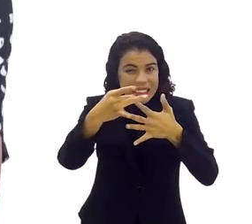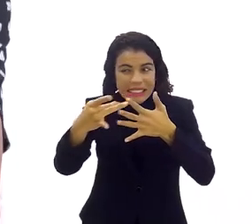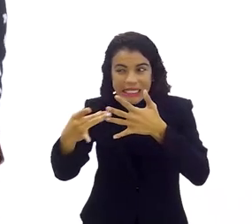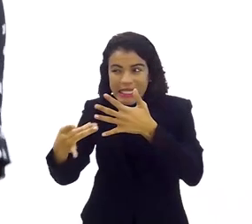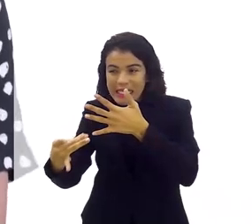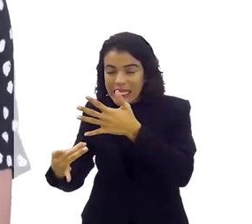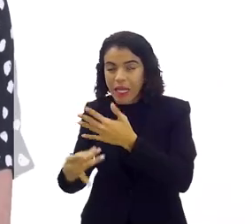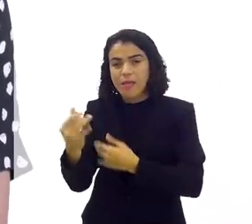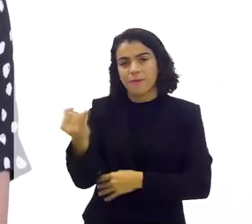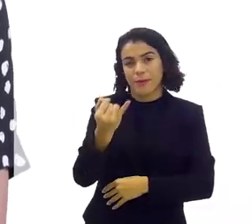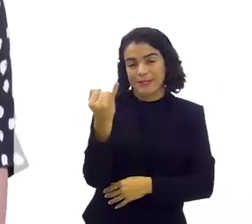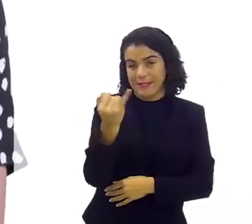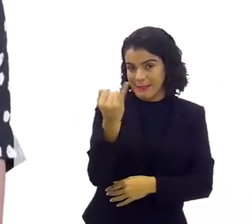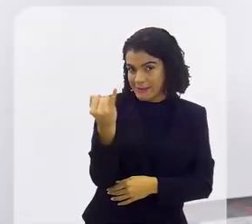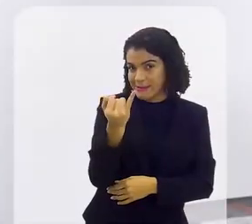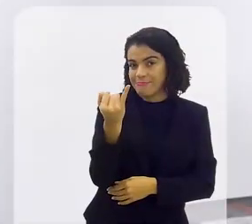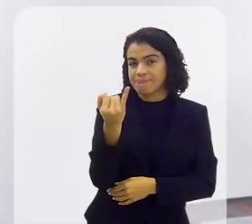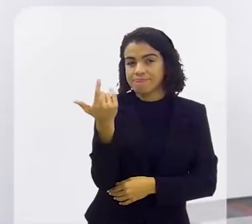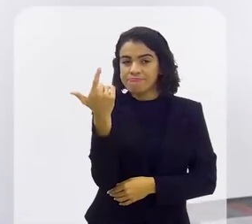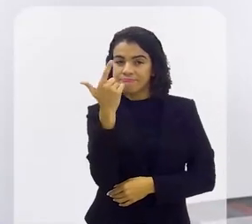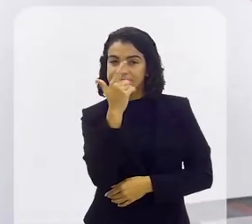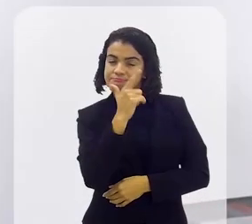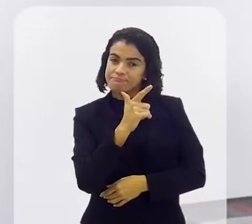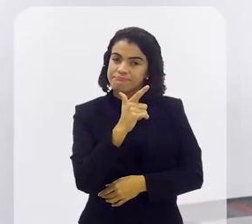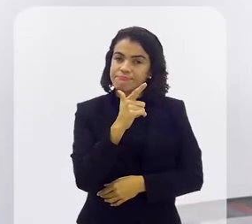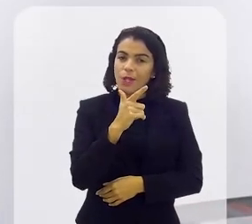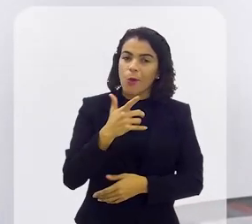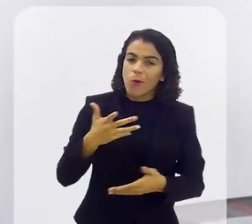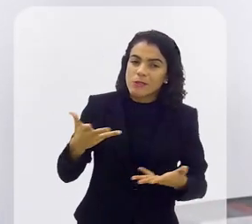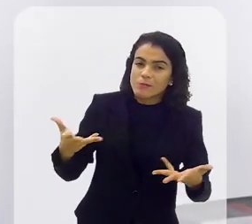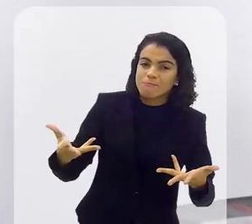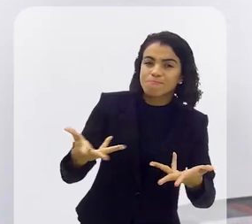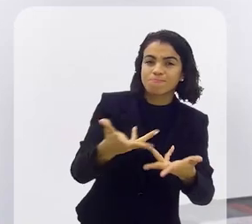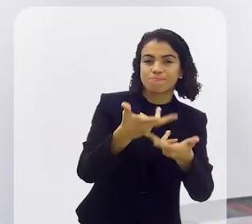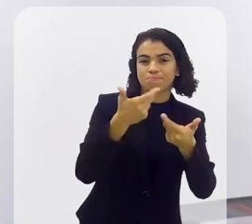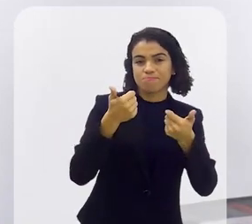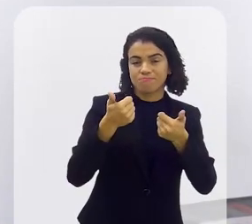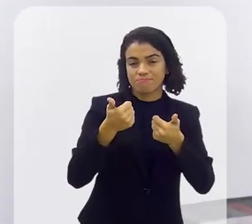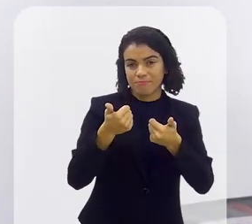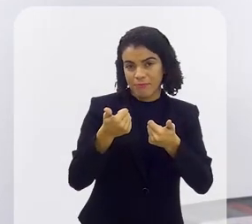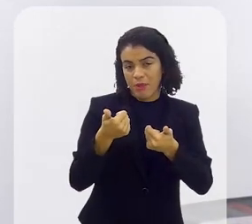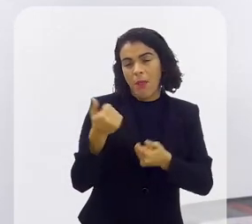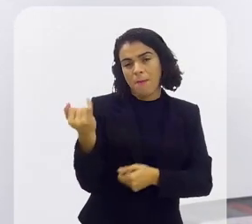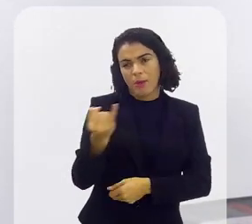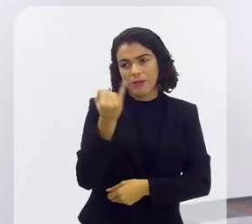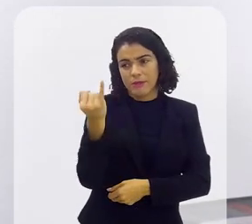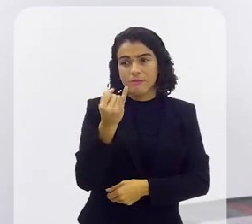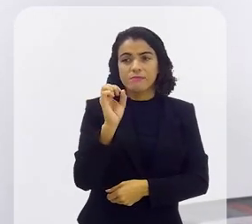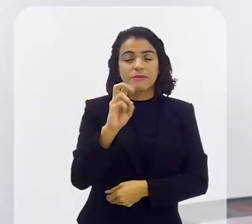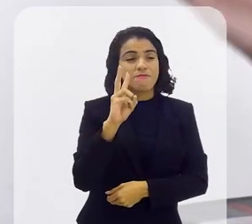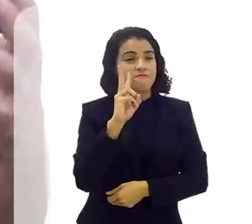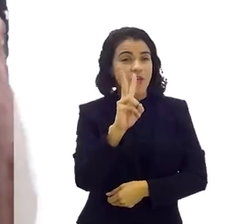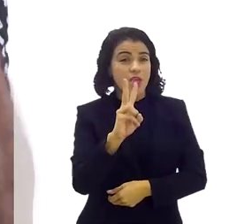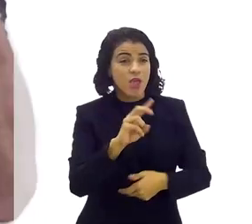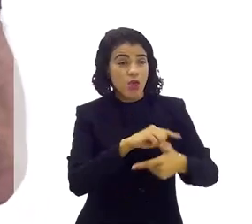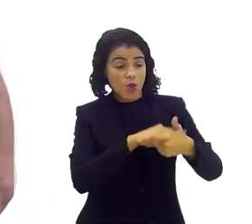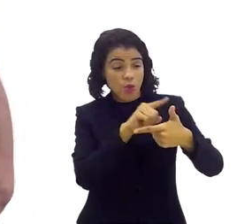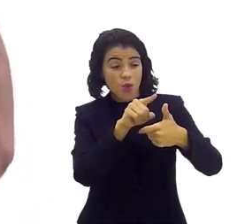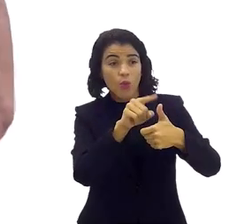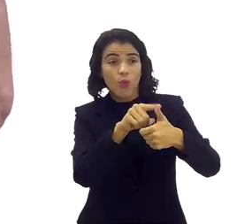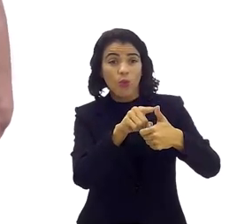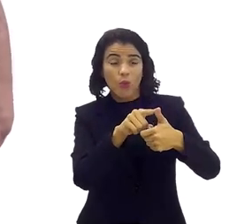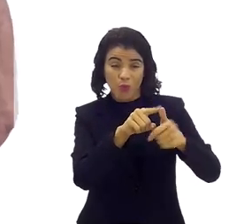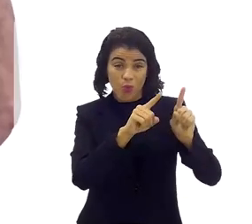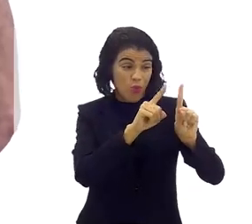é muito importante sabe para pegar essa harmonizar concordo então é importante se você